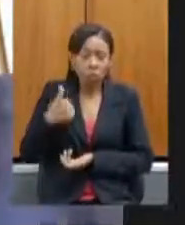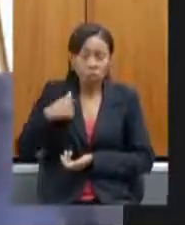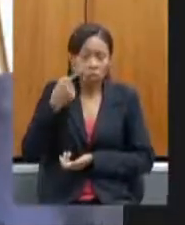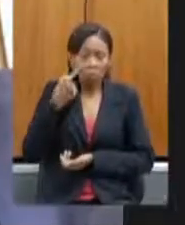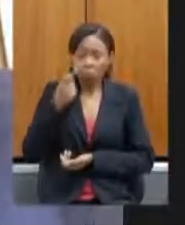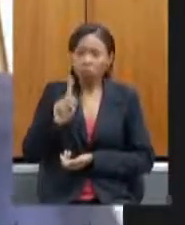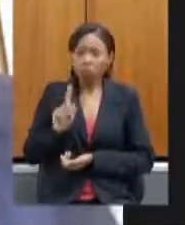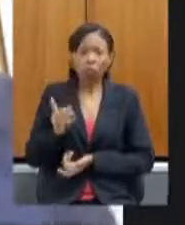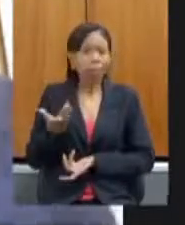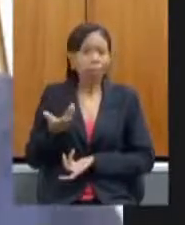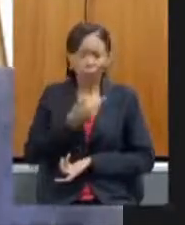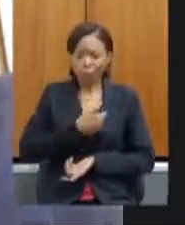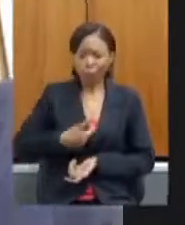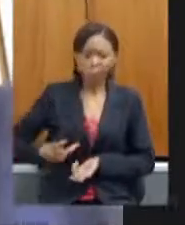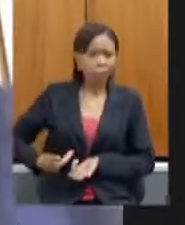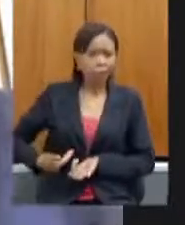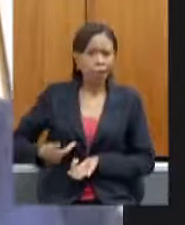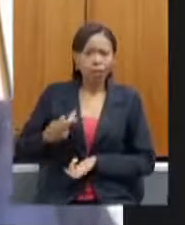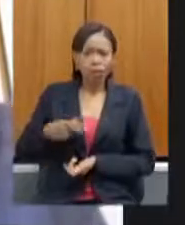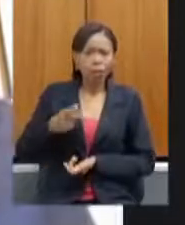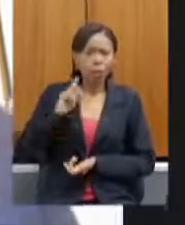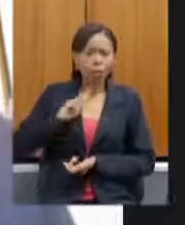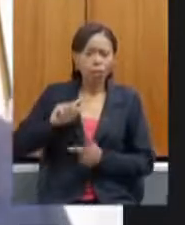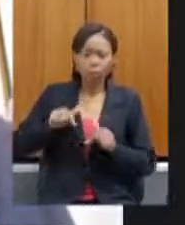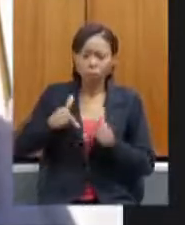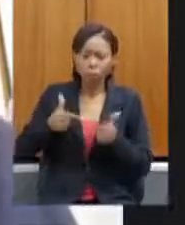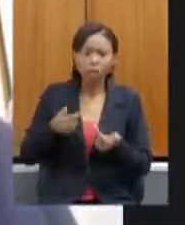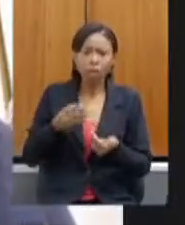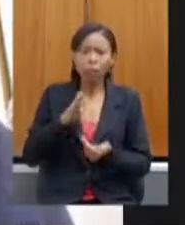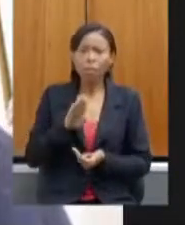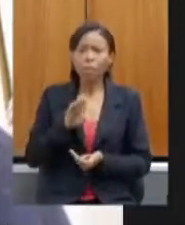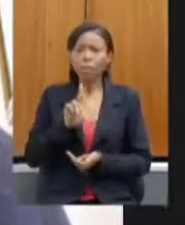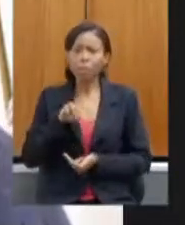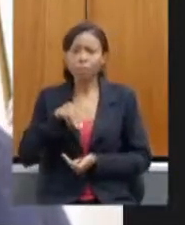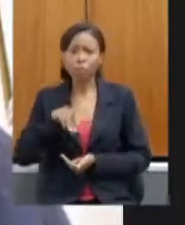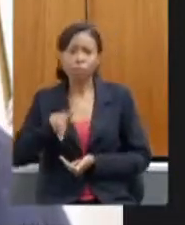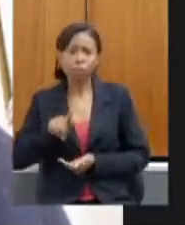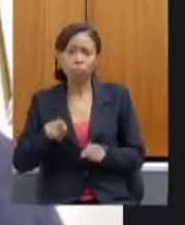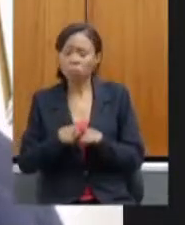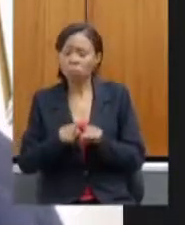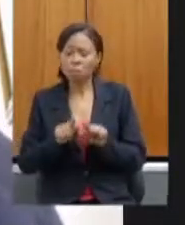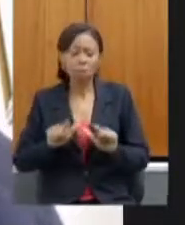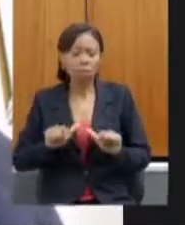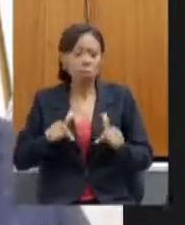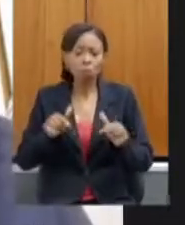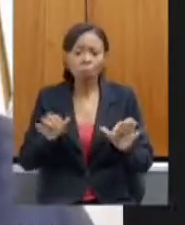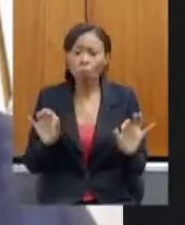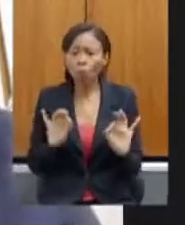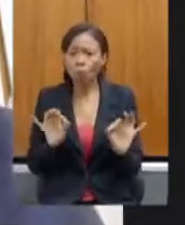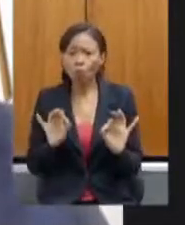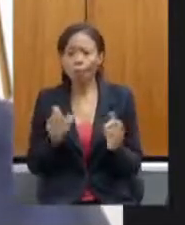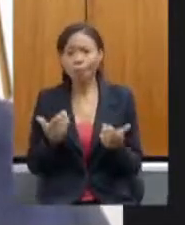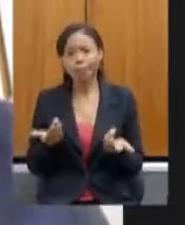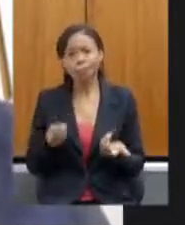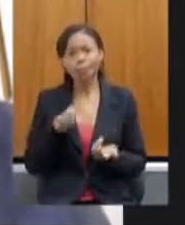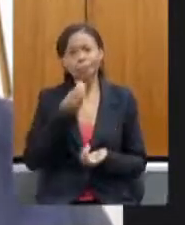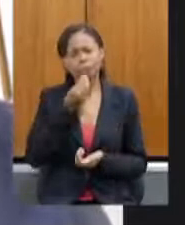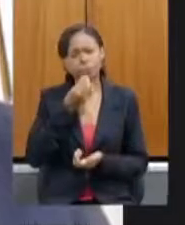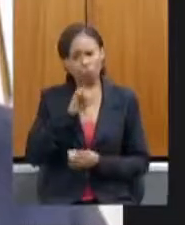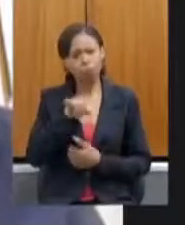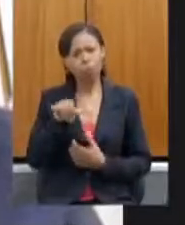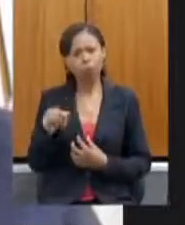BDMG está aí uma grande oportunidade para que a gente possa trazer para o